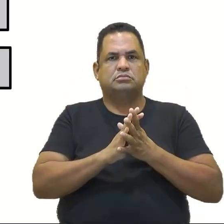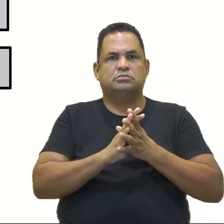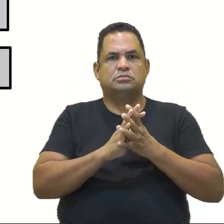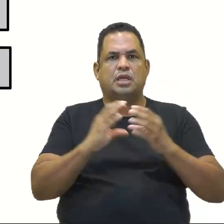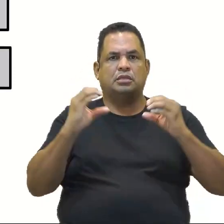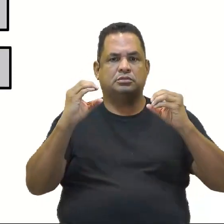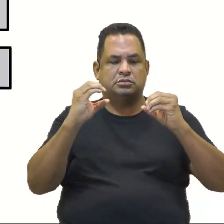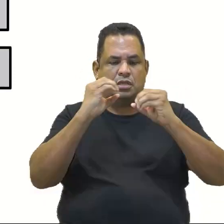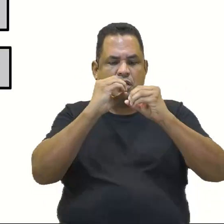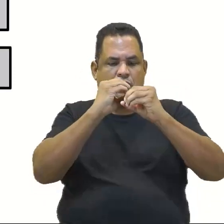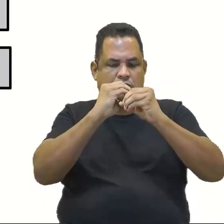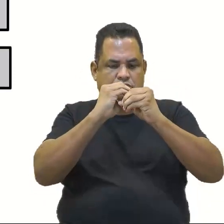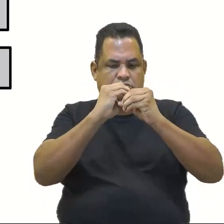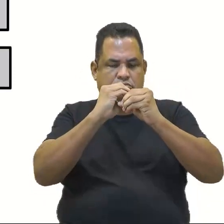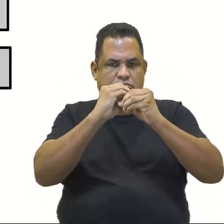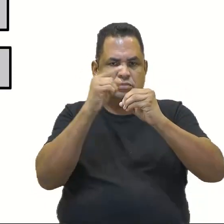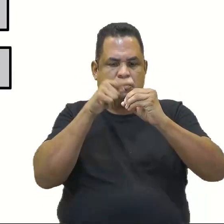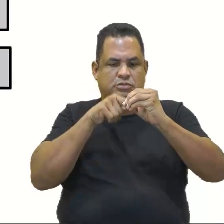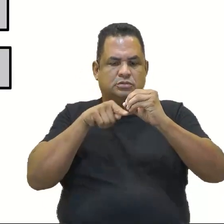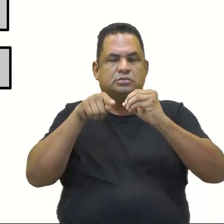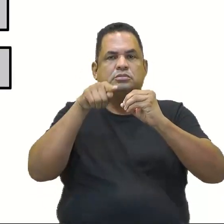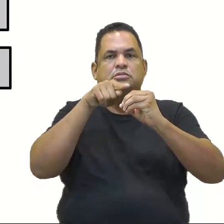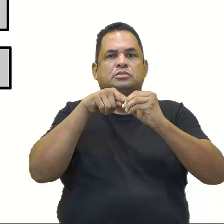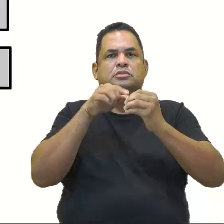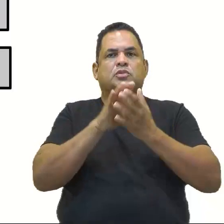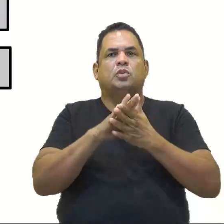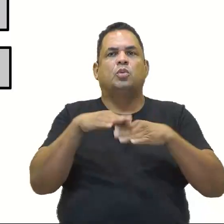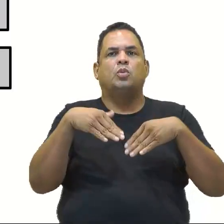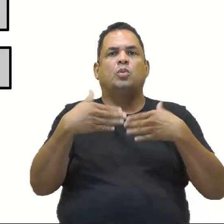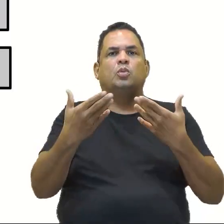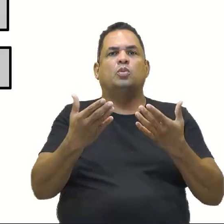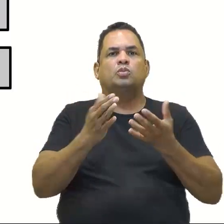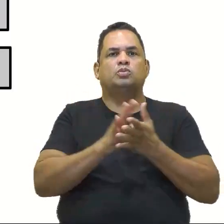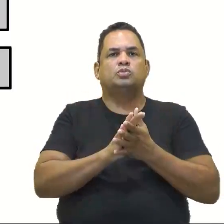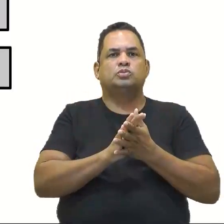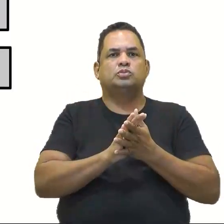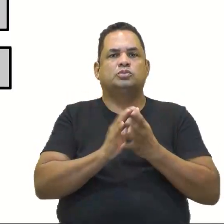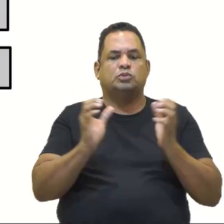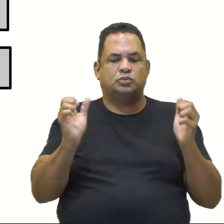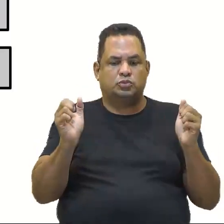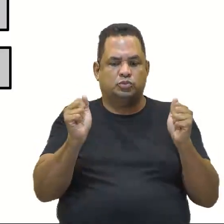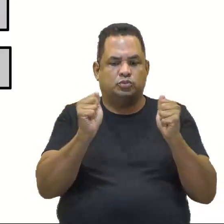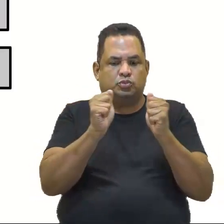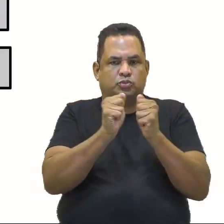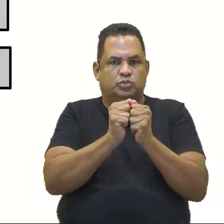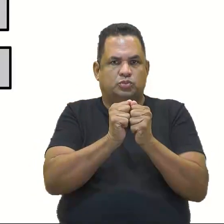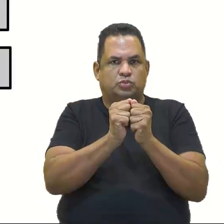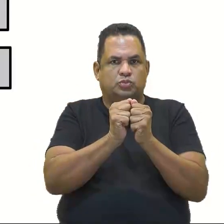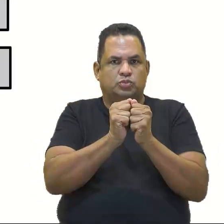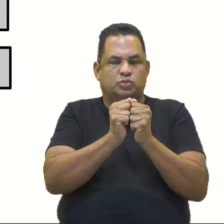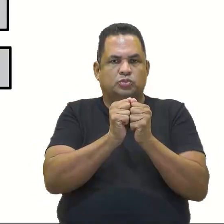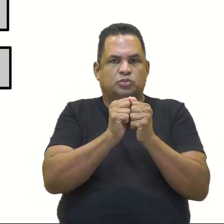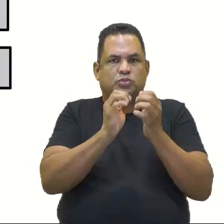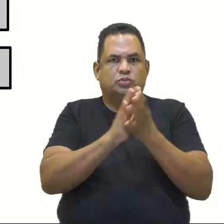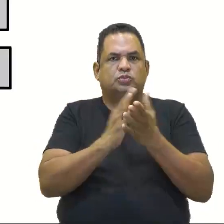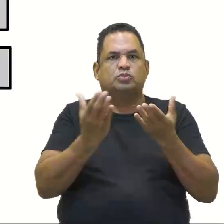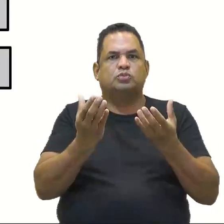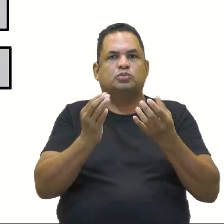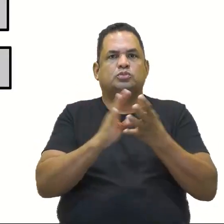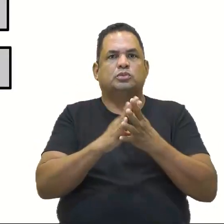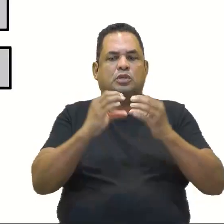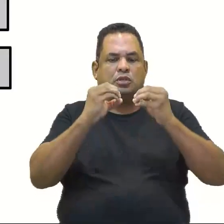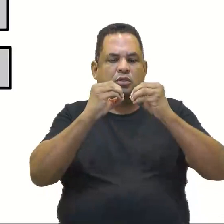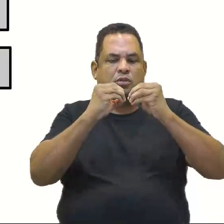dois conjuntos. Beleza. Quando eu junto todos os elementos, eu tenho a união. A união é juntar todos.